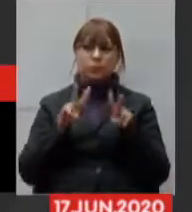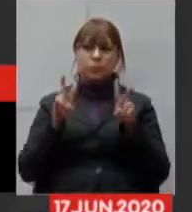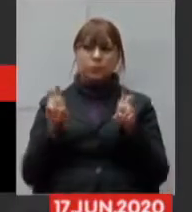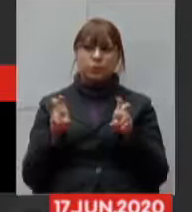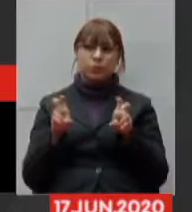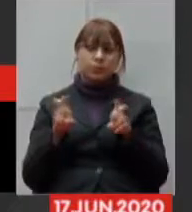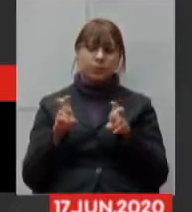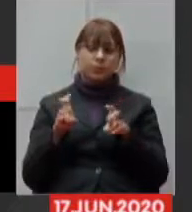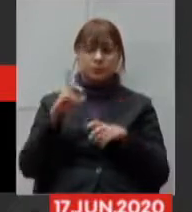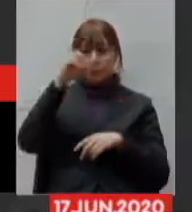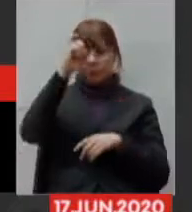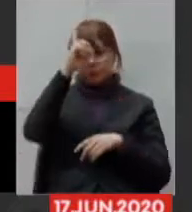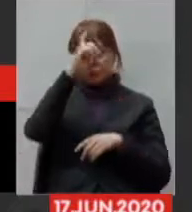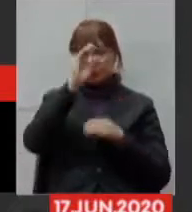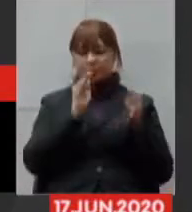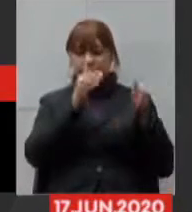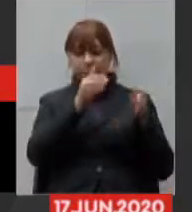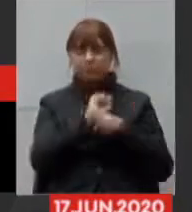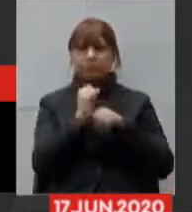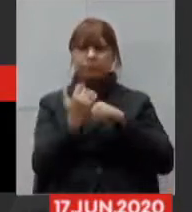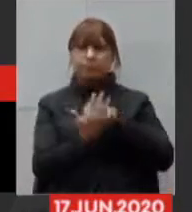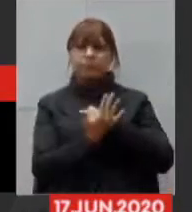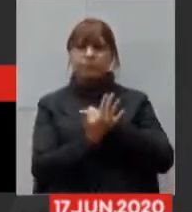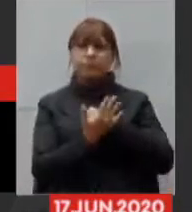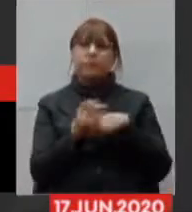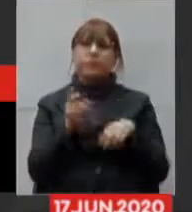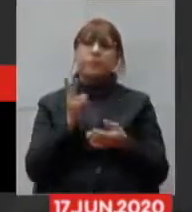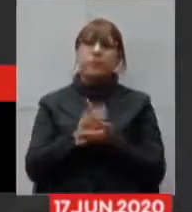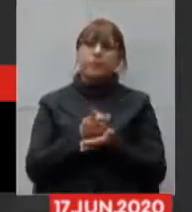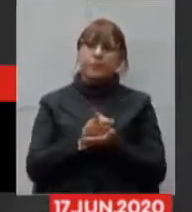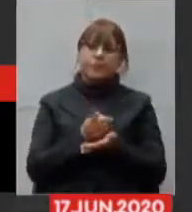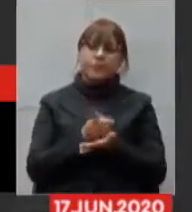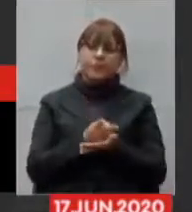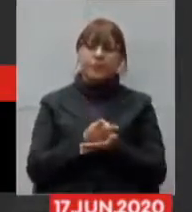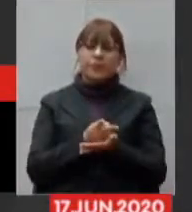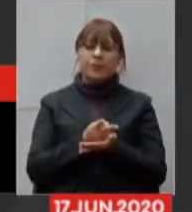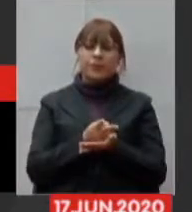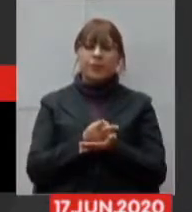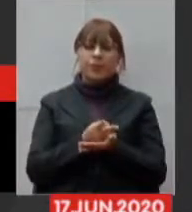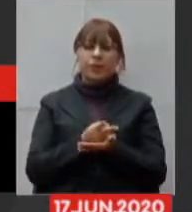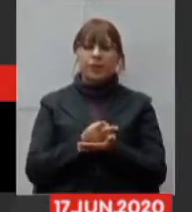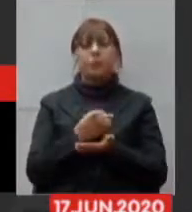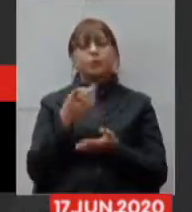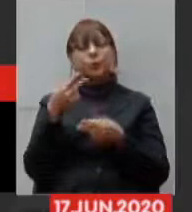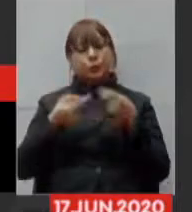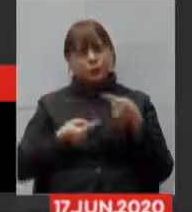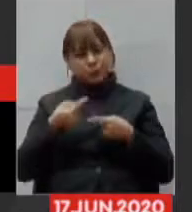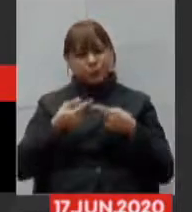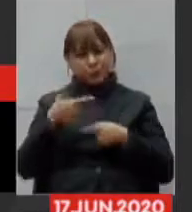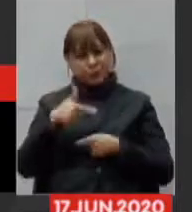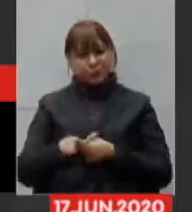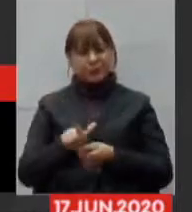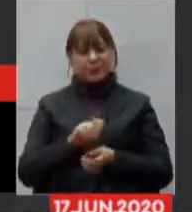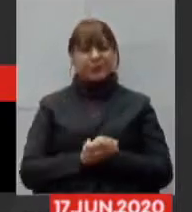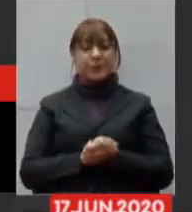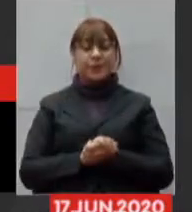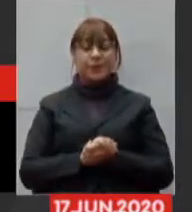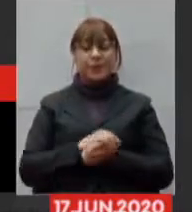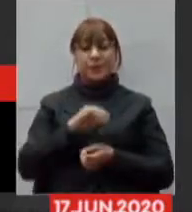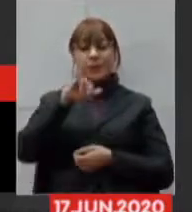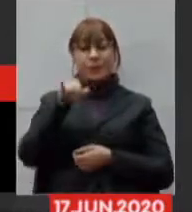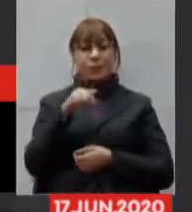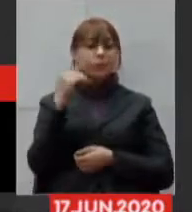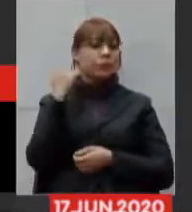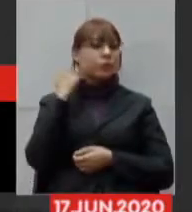de campanha uma sempre uma colocação que retorna na discussão e Juiz de Fora nós temos